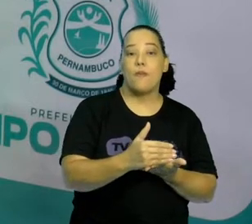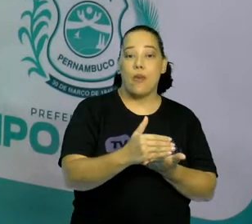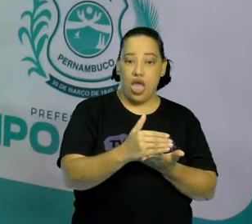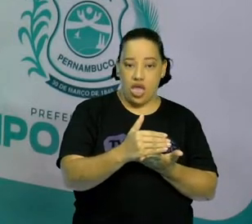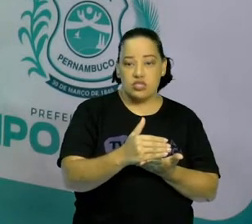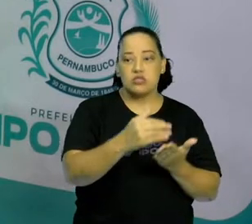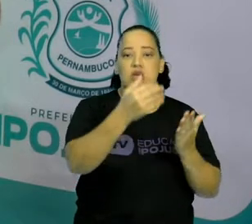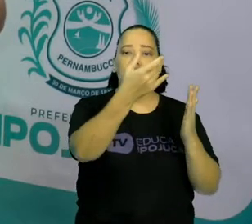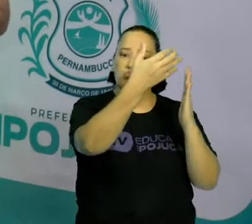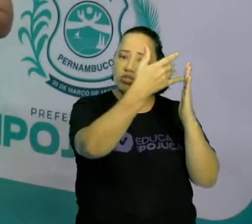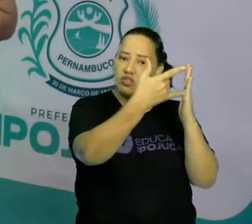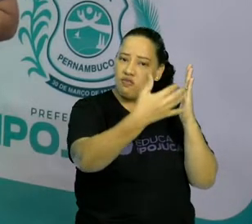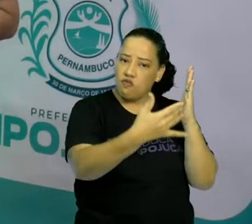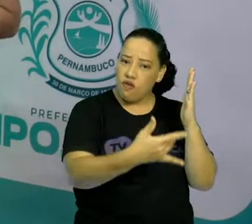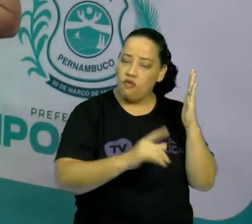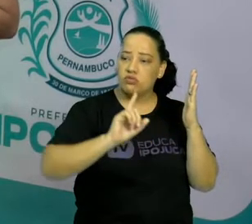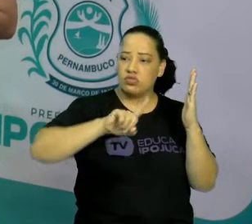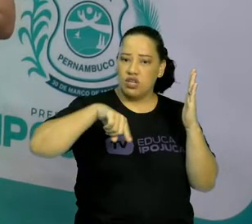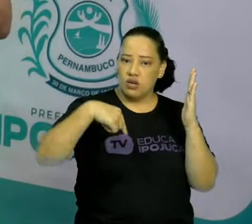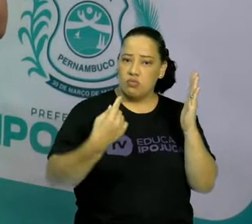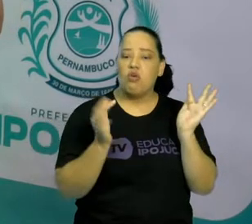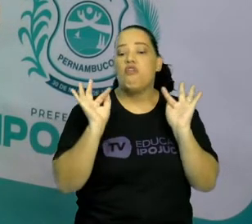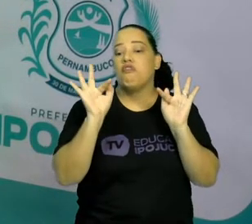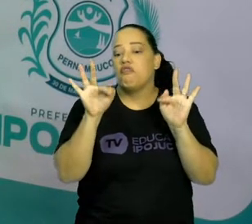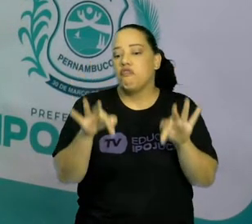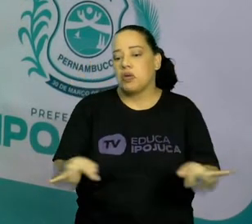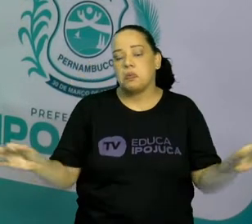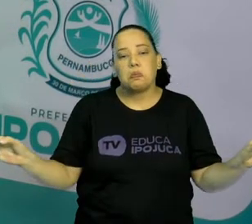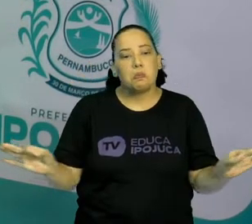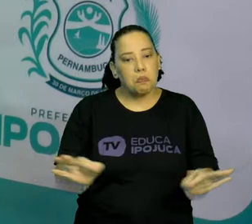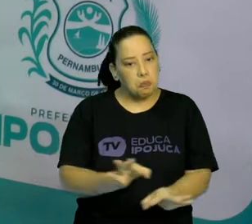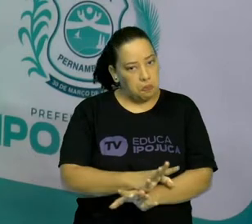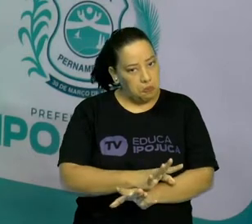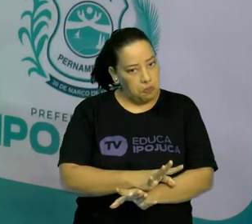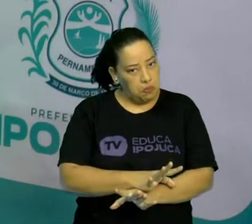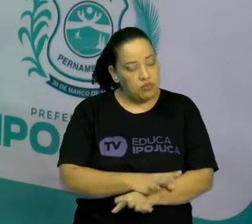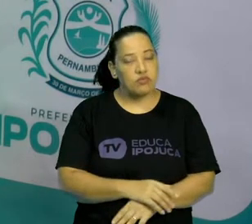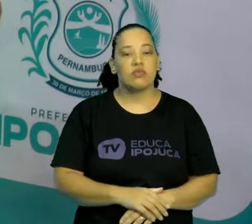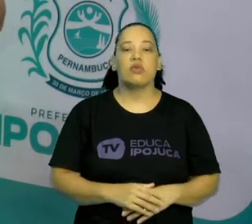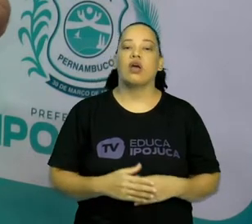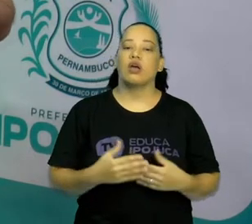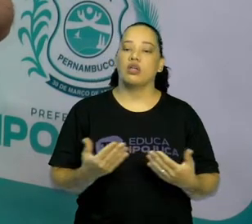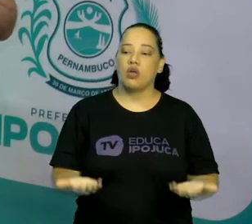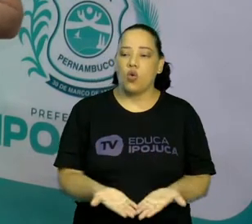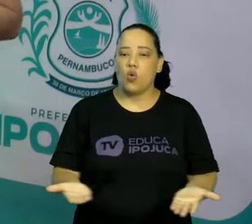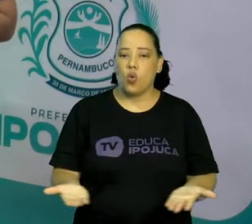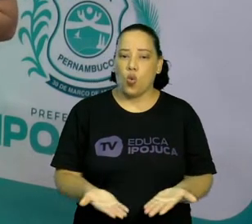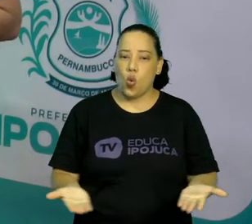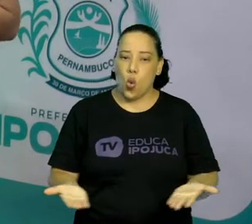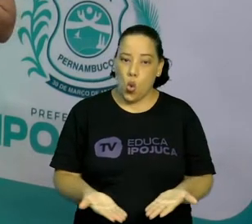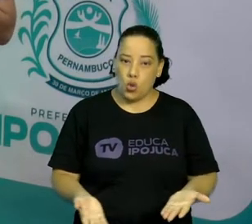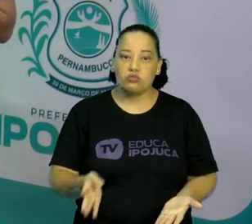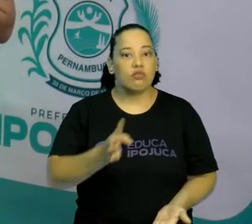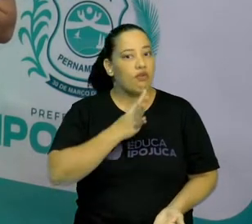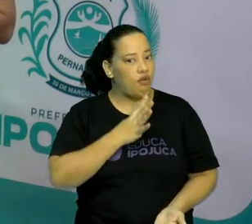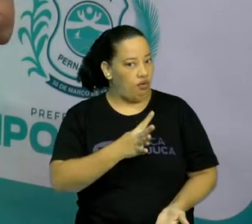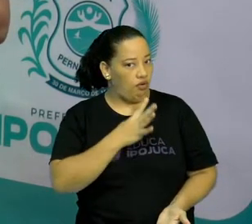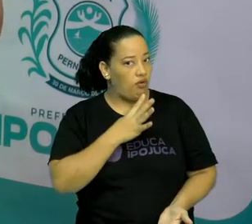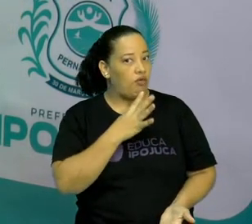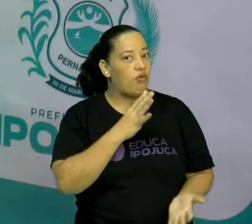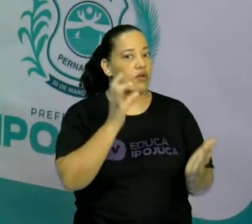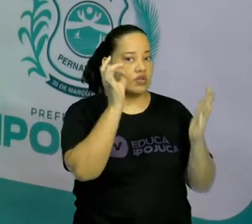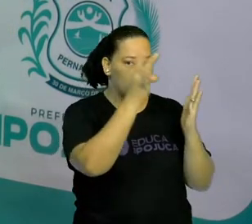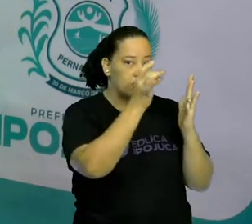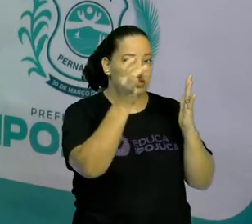o meio e tem o fim. E vamos conhecer hoje cada pedacinho. Vamos lá?